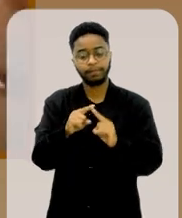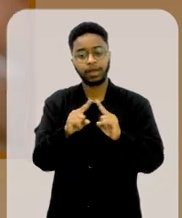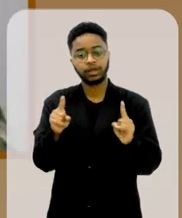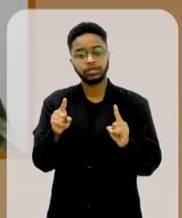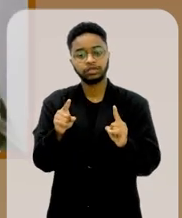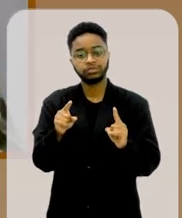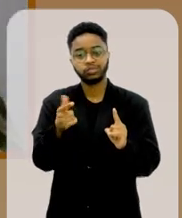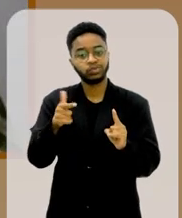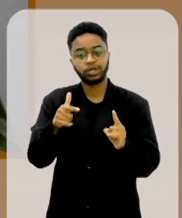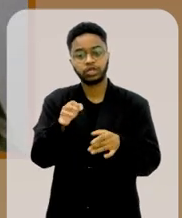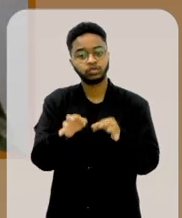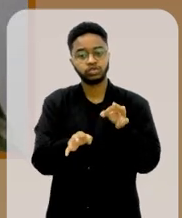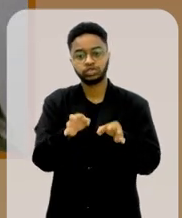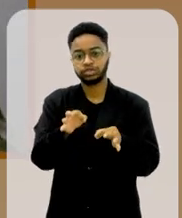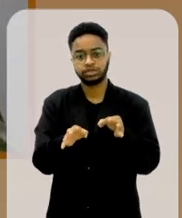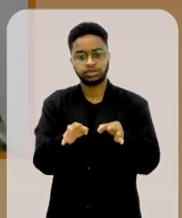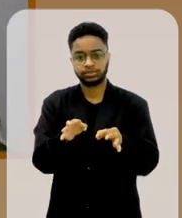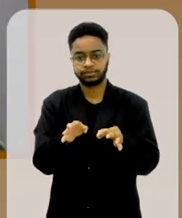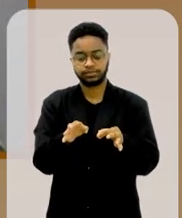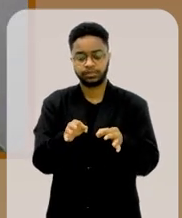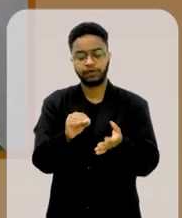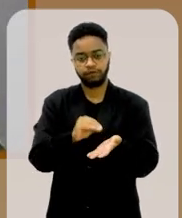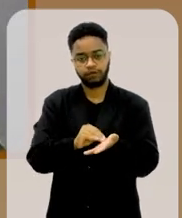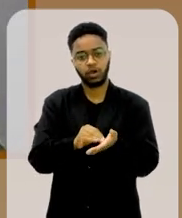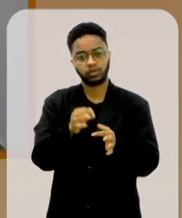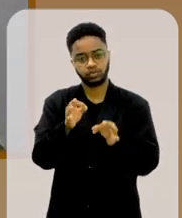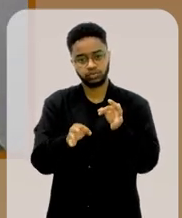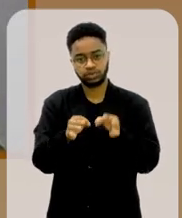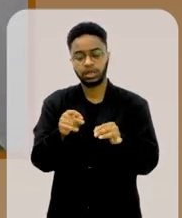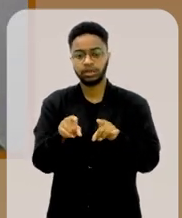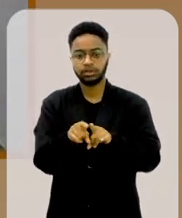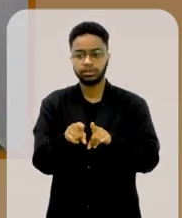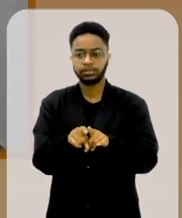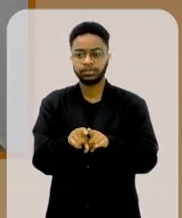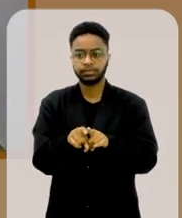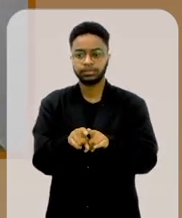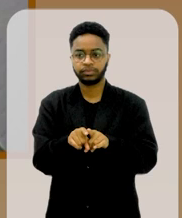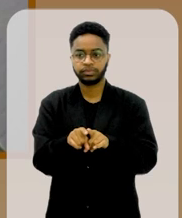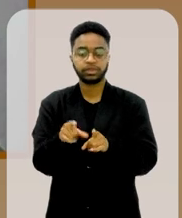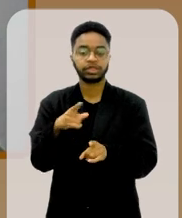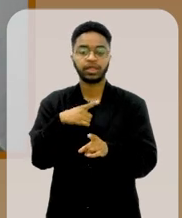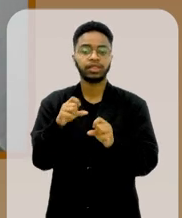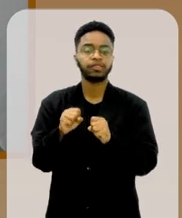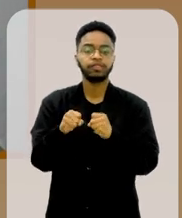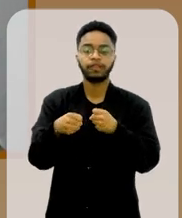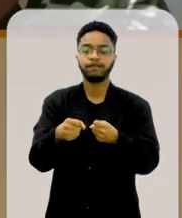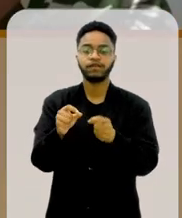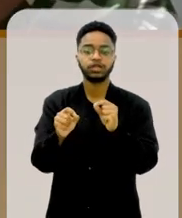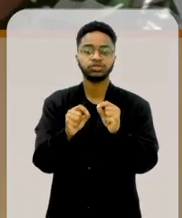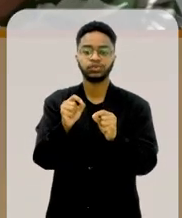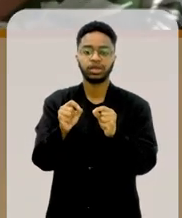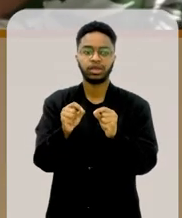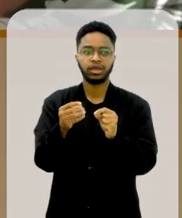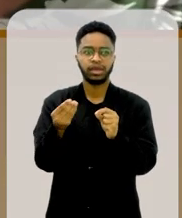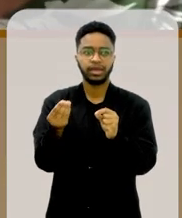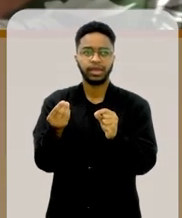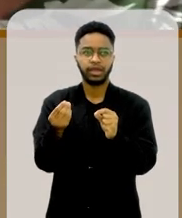não acontecia a justiça nos casos de violência. Inclusive, tinha até aquela linda defesa da...